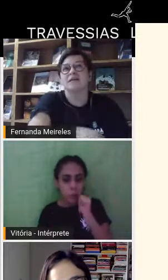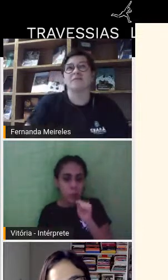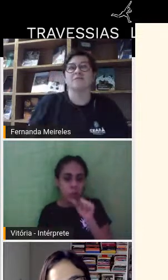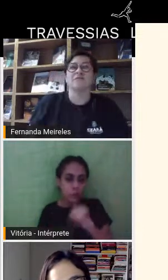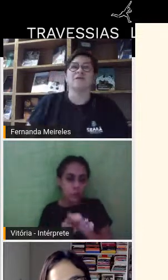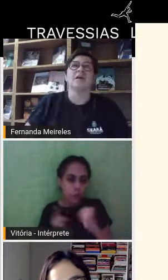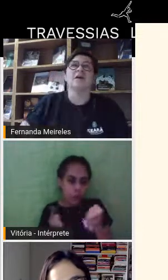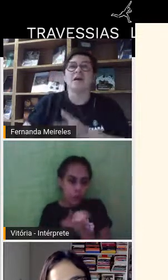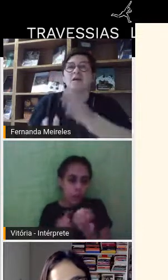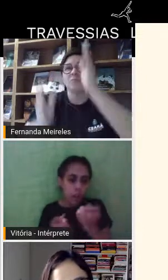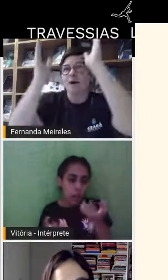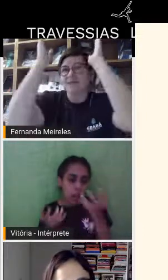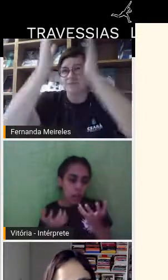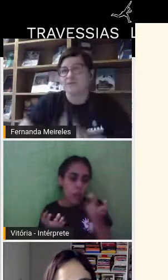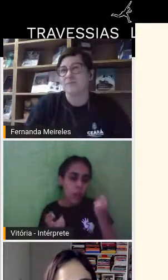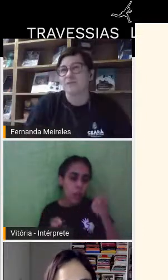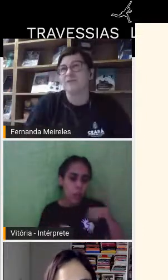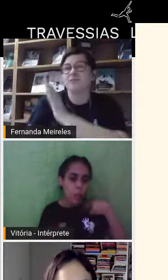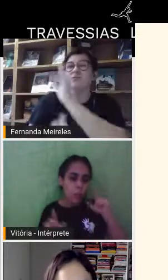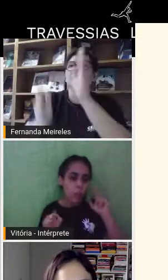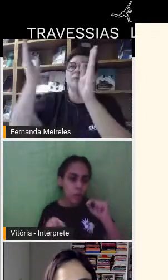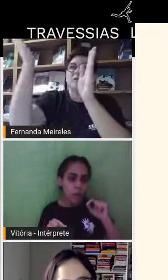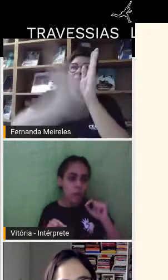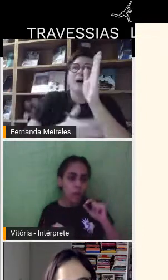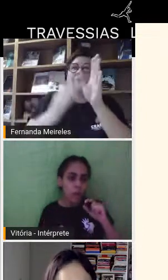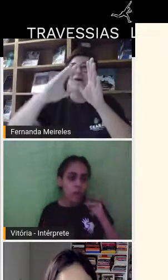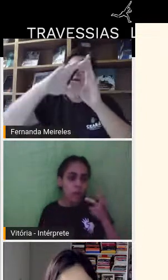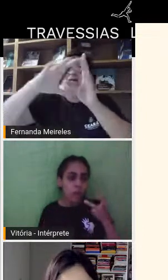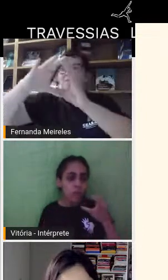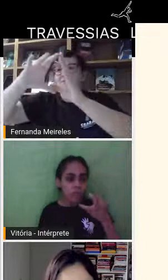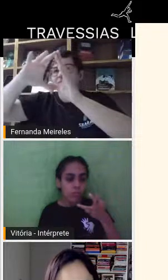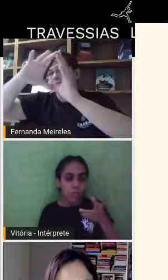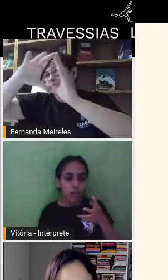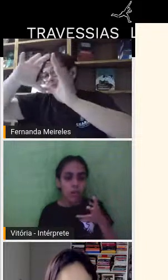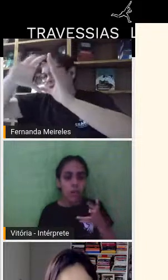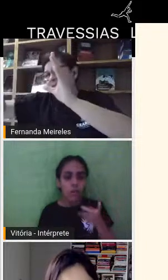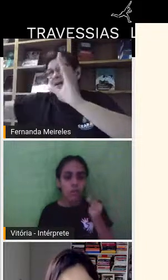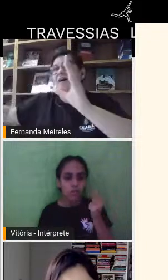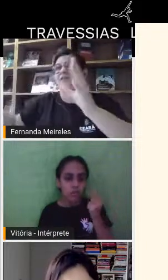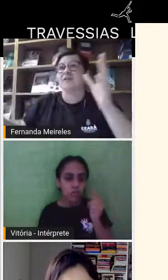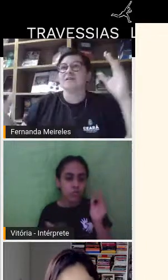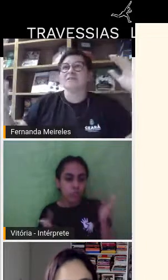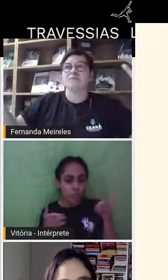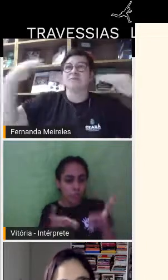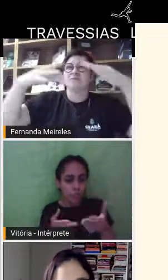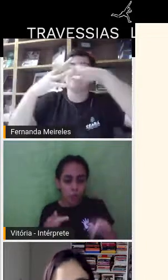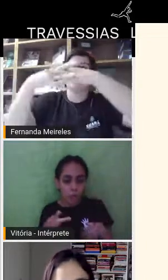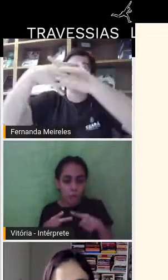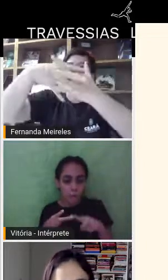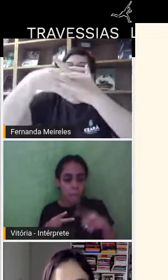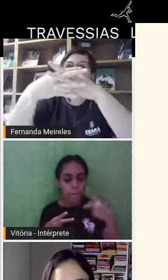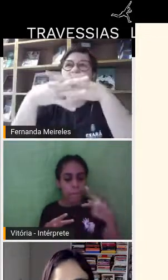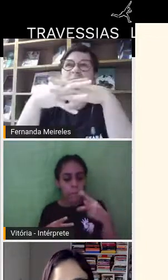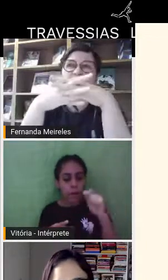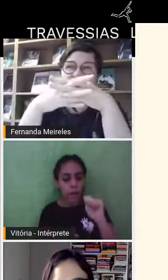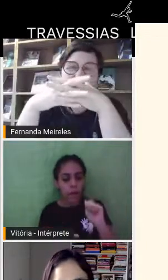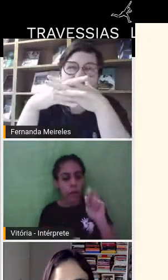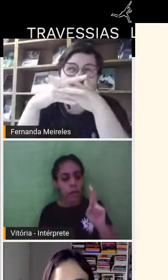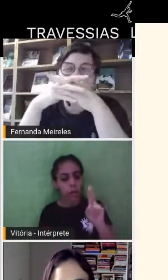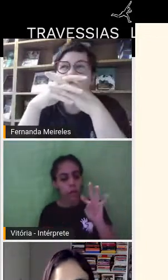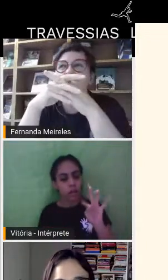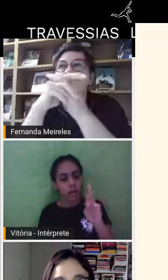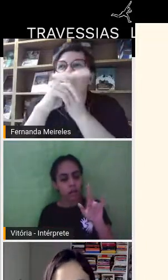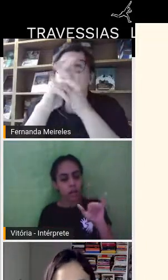que a gente vive, que é com base no capitalismo barra patriarcal, né? Assim, dois problemas